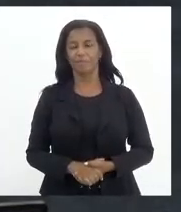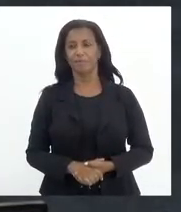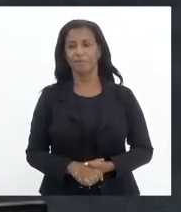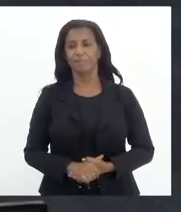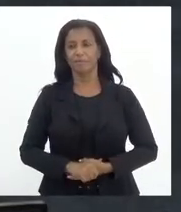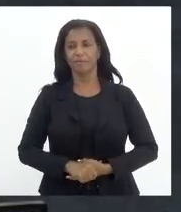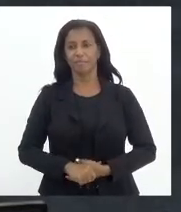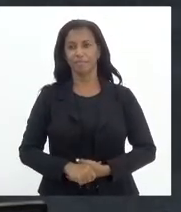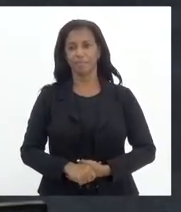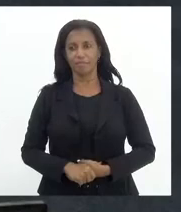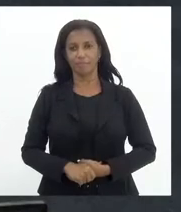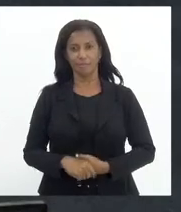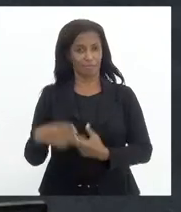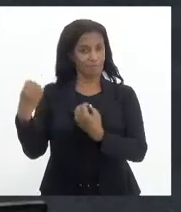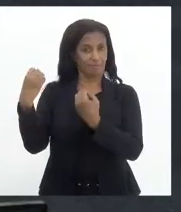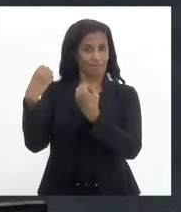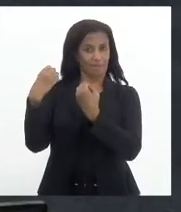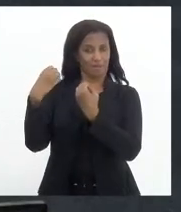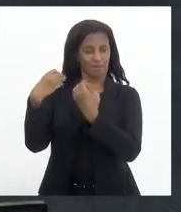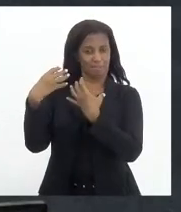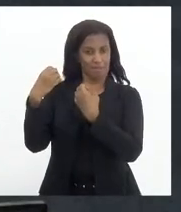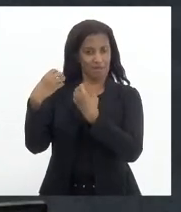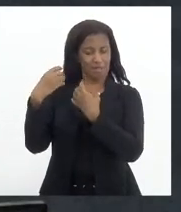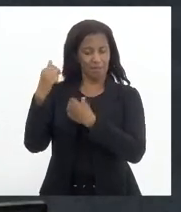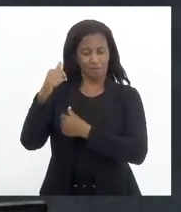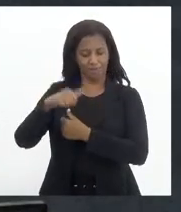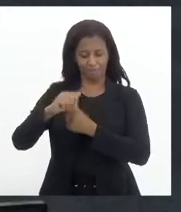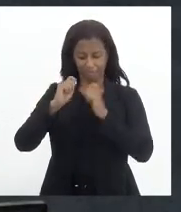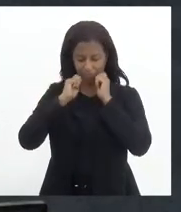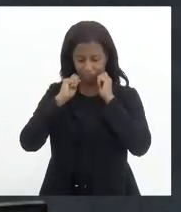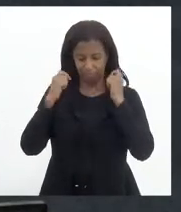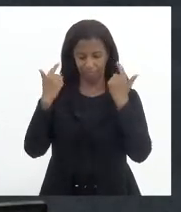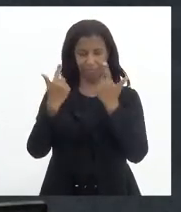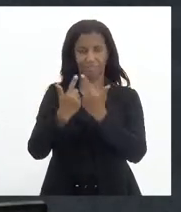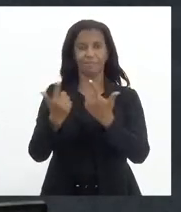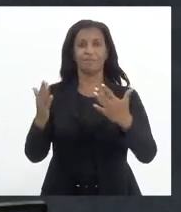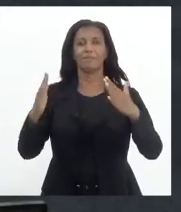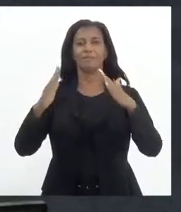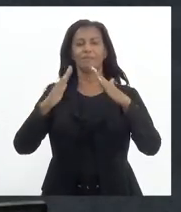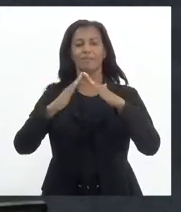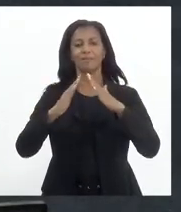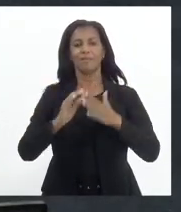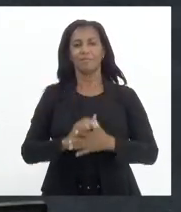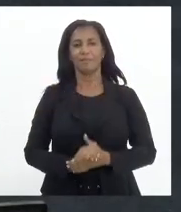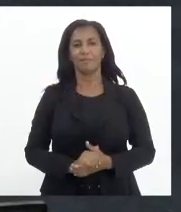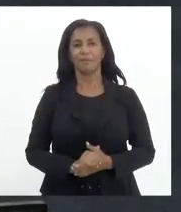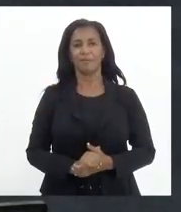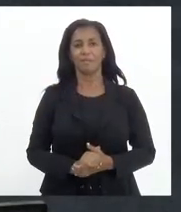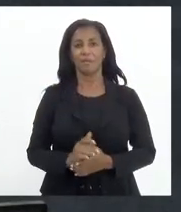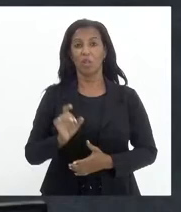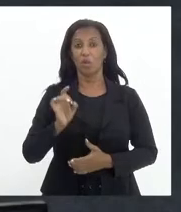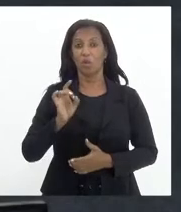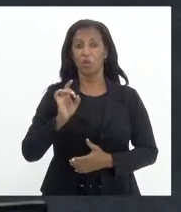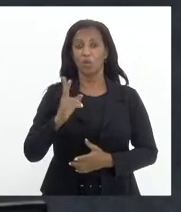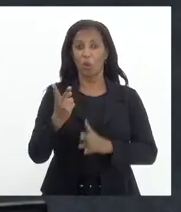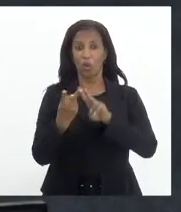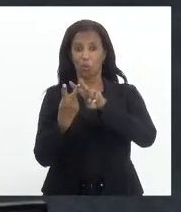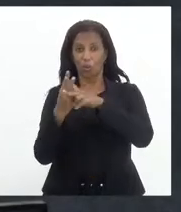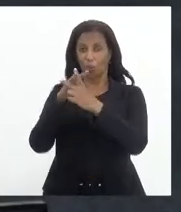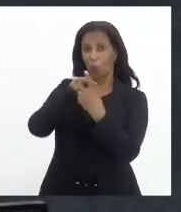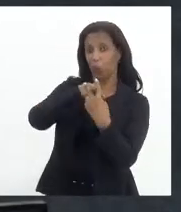Me ensinou aqui o Parlamento que só em luta de Kung Fu